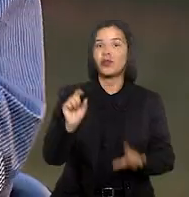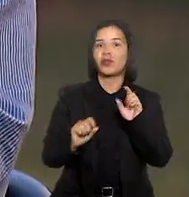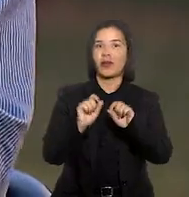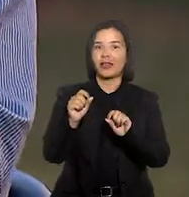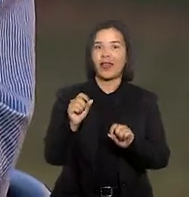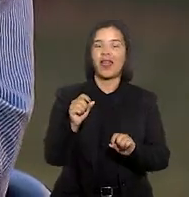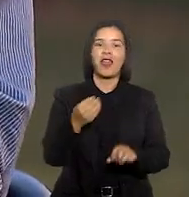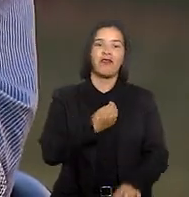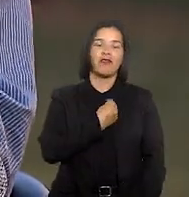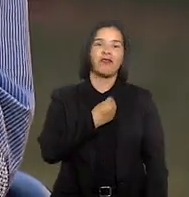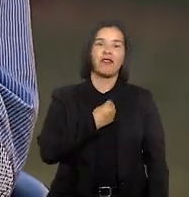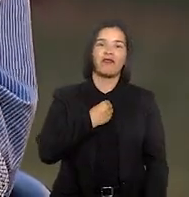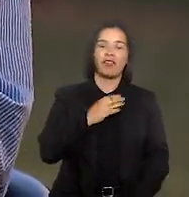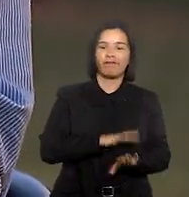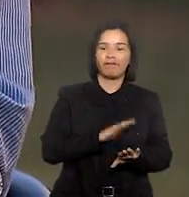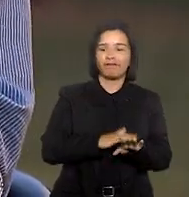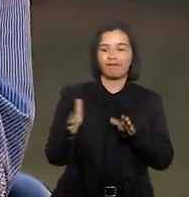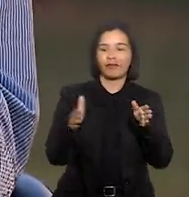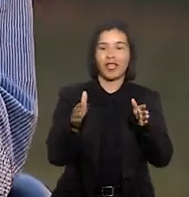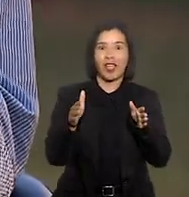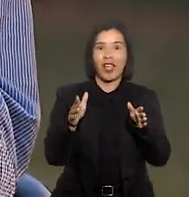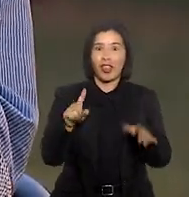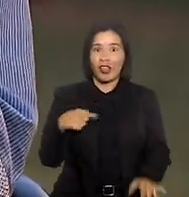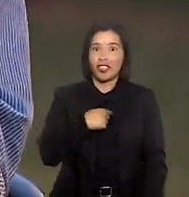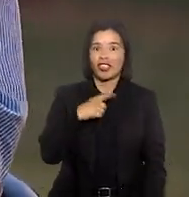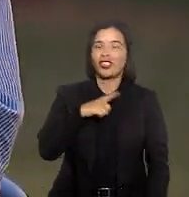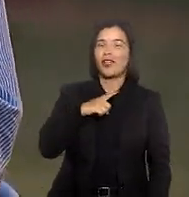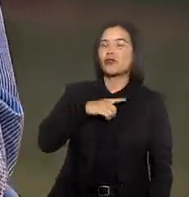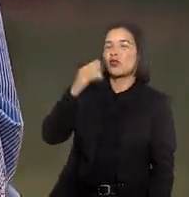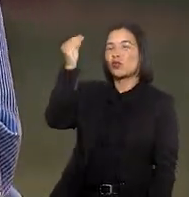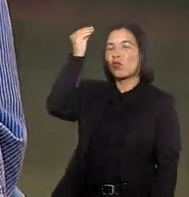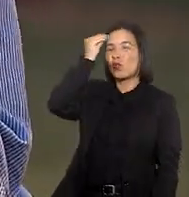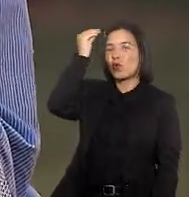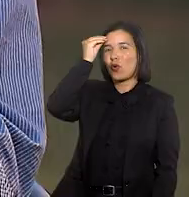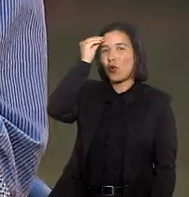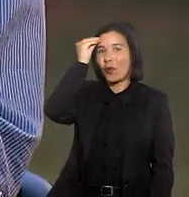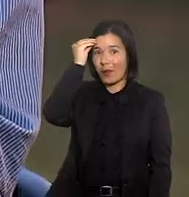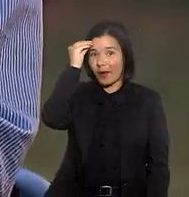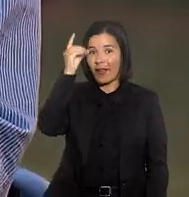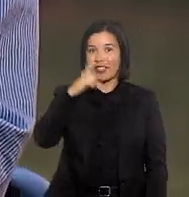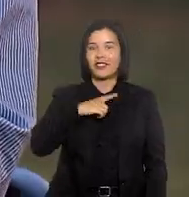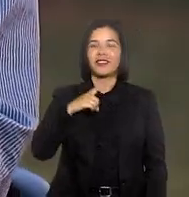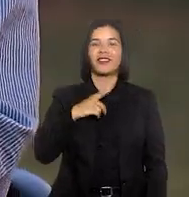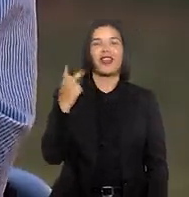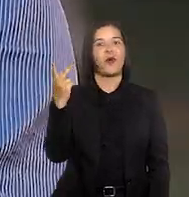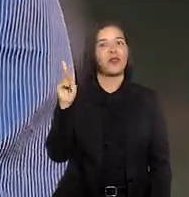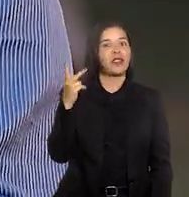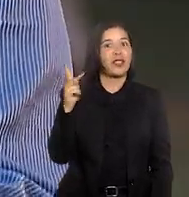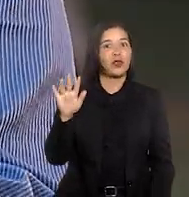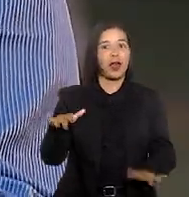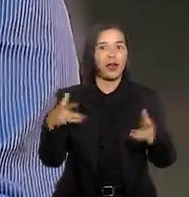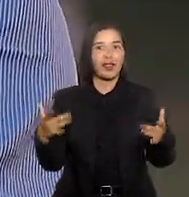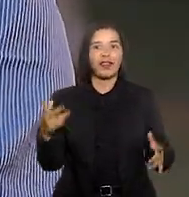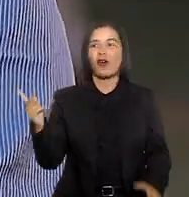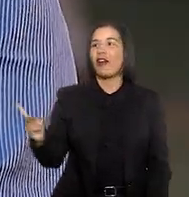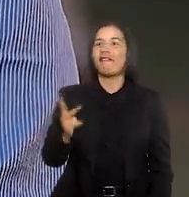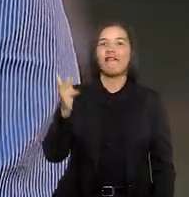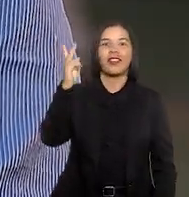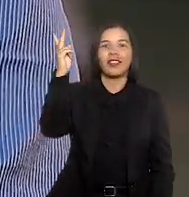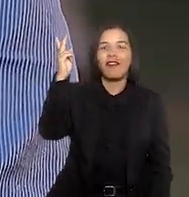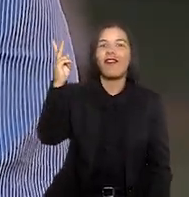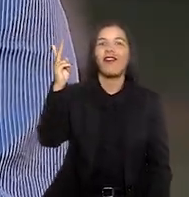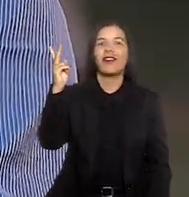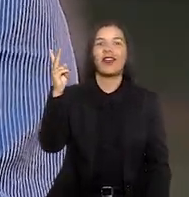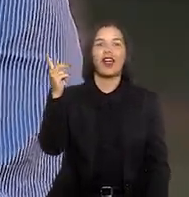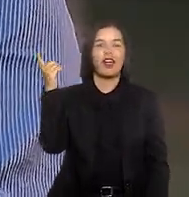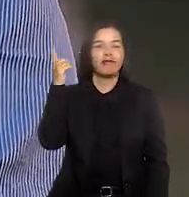convivi num período que a gente mesmo tinha culpa de ser homossexual. Então qualquer vitória que eu